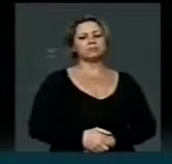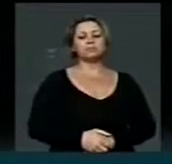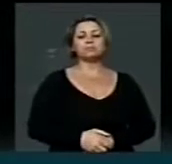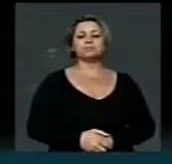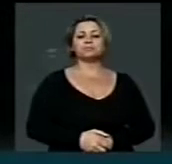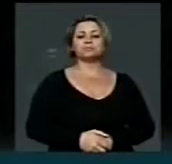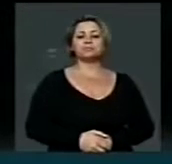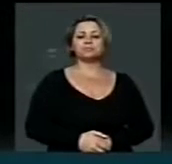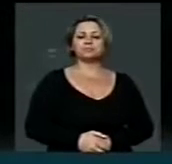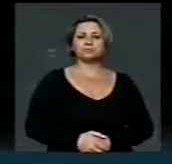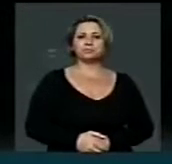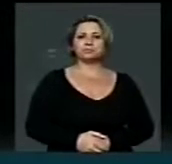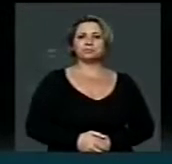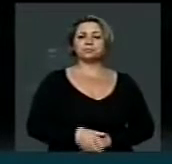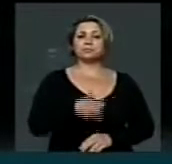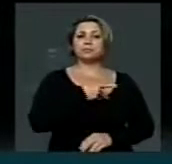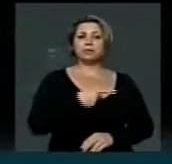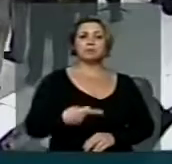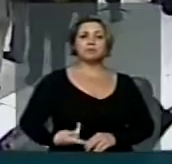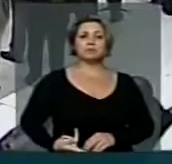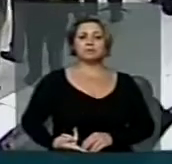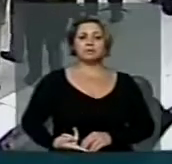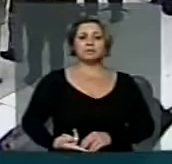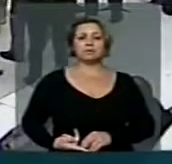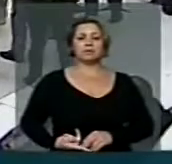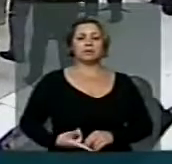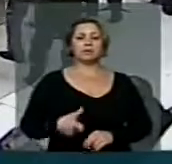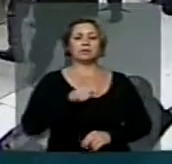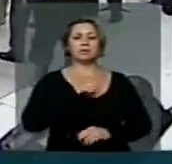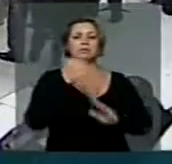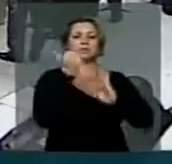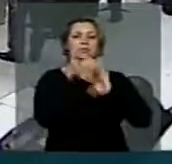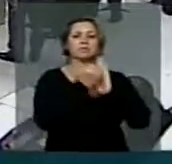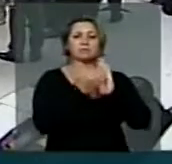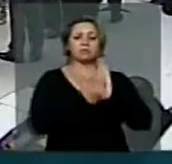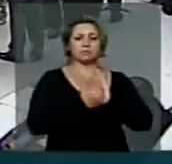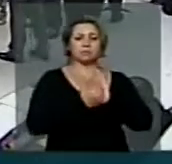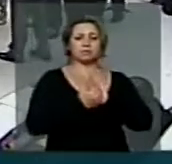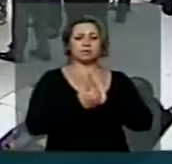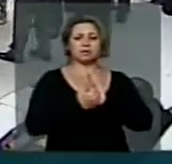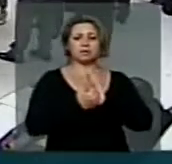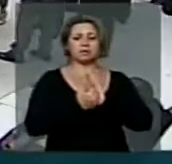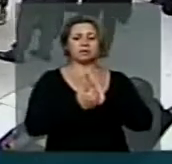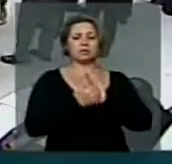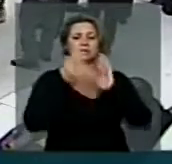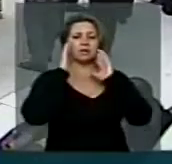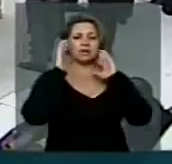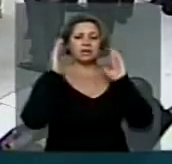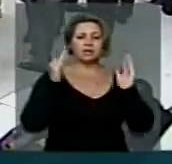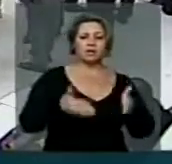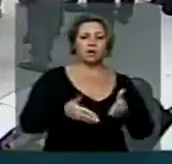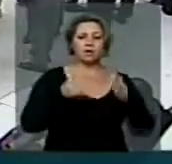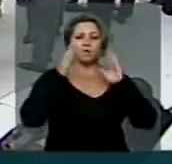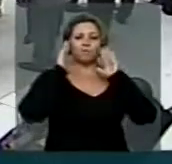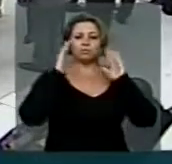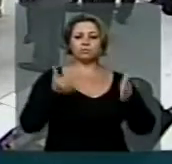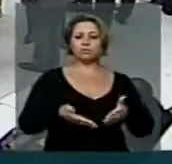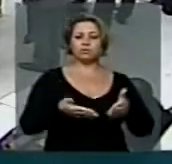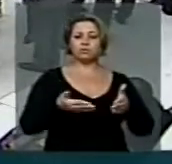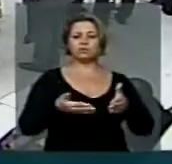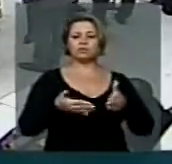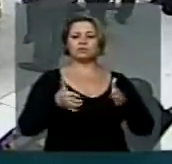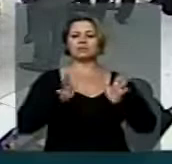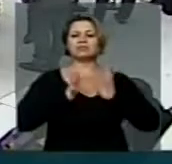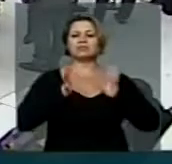presidente, existem determinadas teorias que querem só concentrar, concentrar, concentrar e concentrar